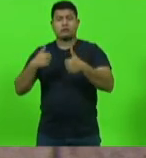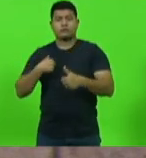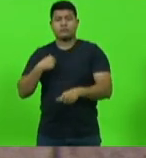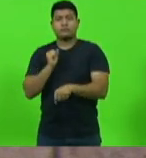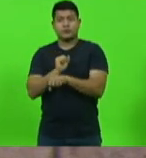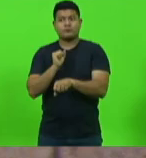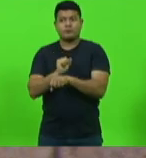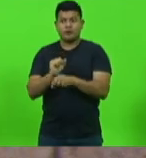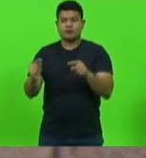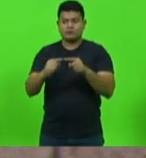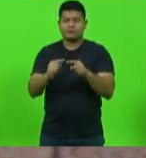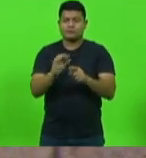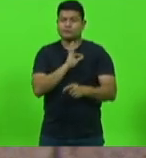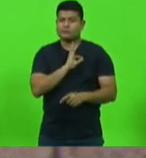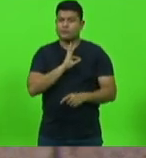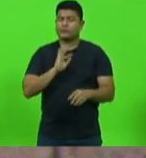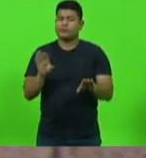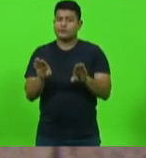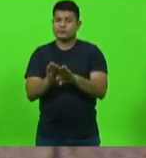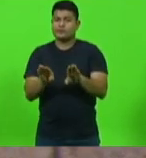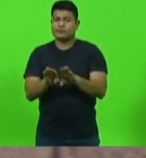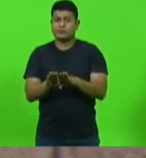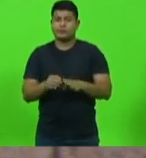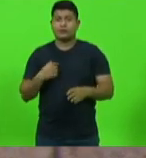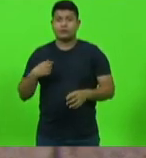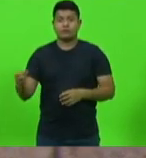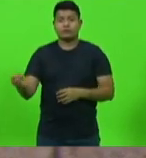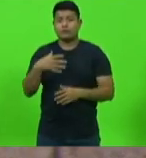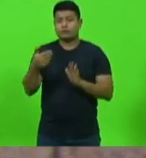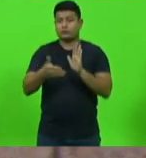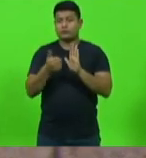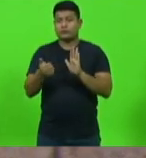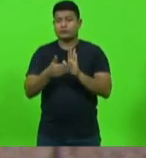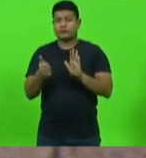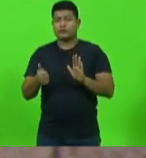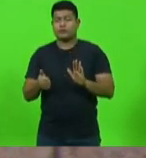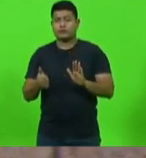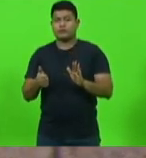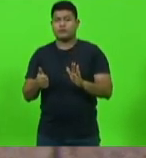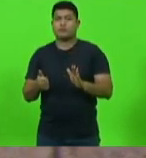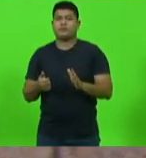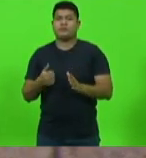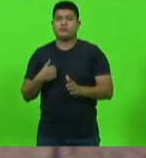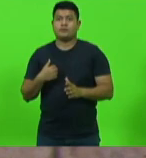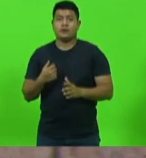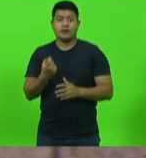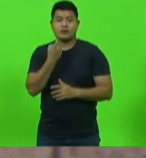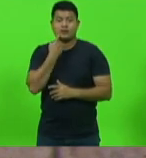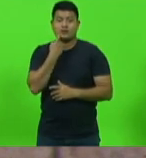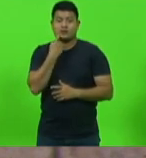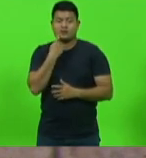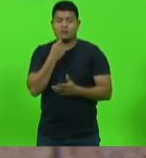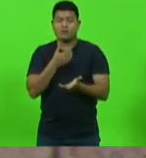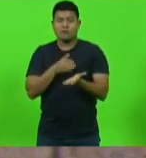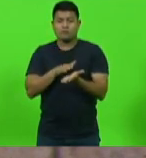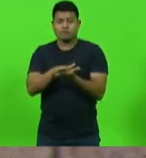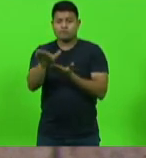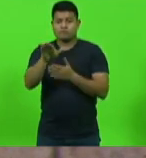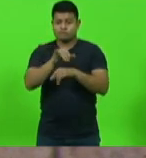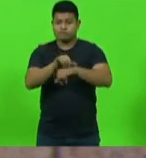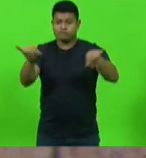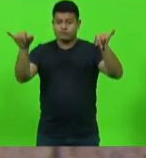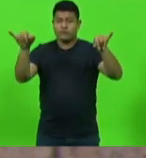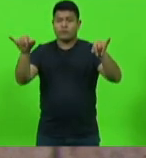É o nosso novo livro que saiu sexta-feira da Gráfica e vamos depois estar colocando à disposição dos senhores